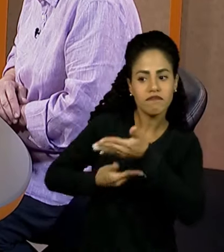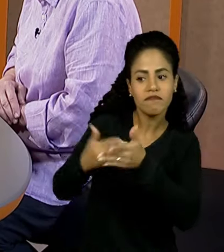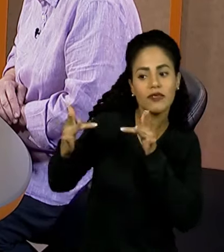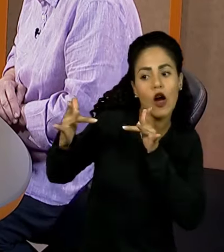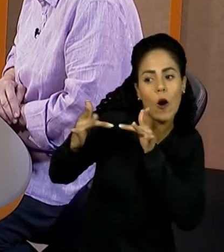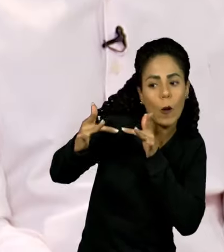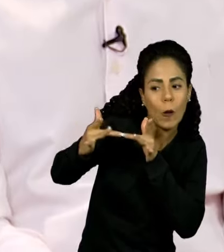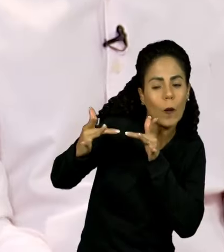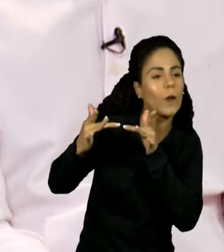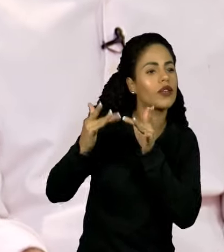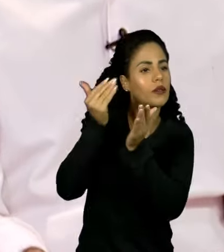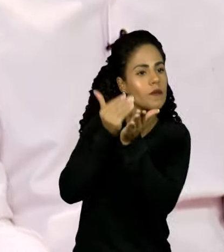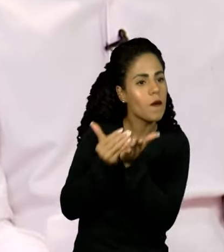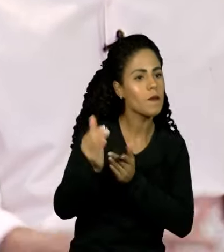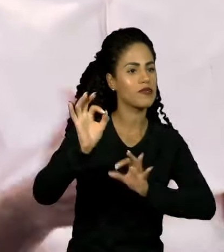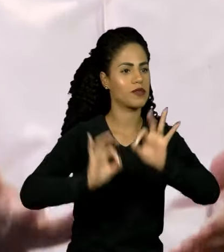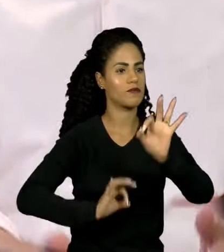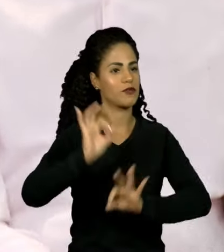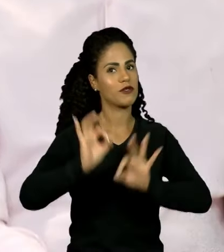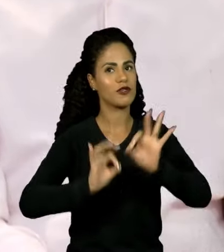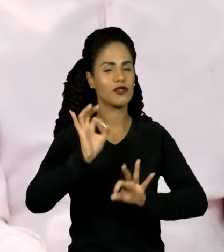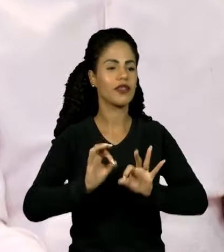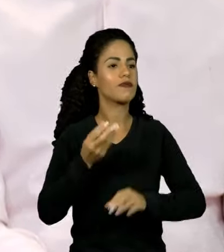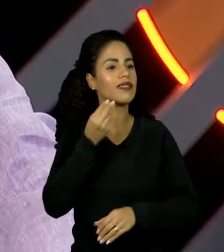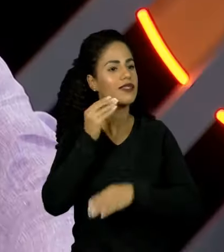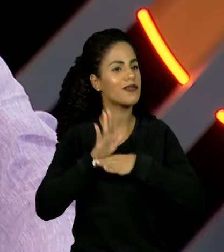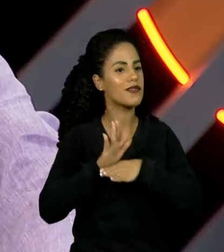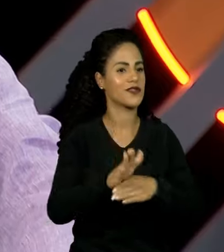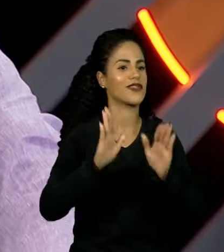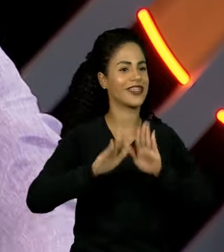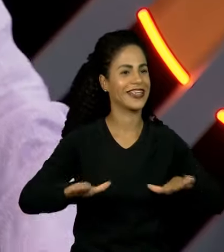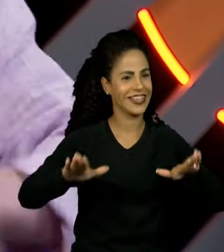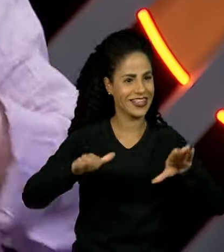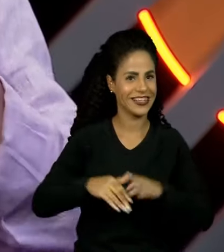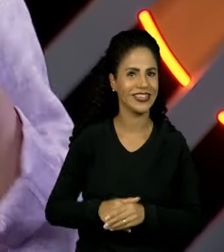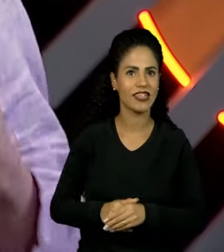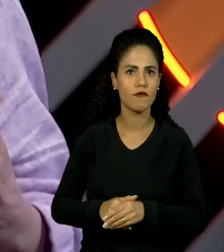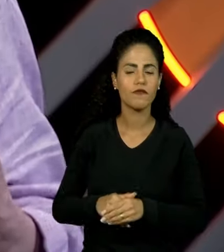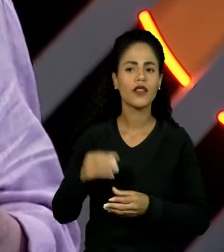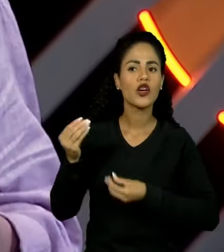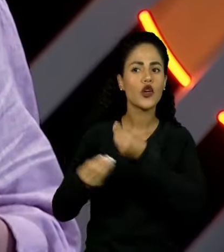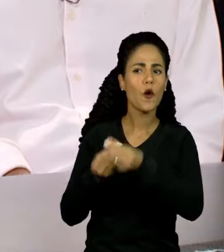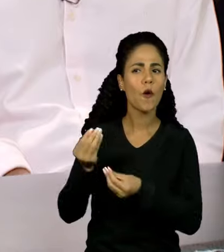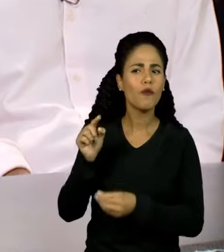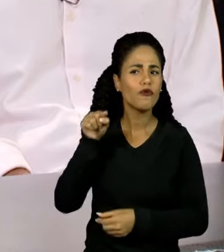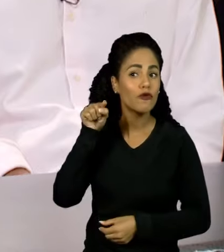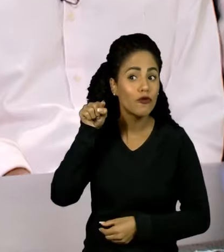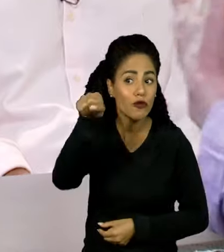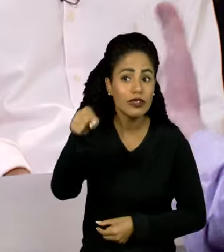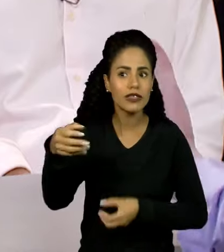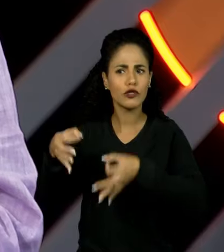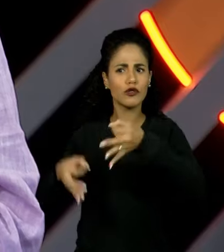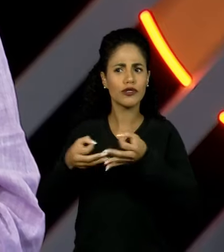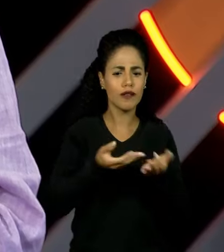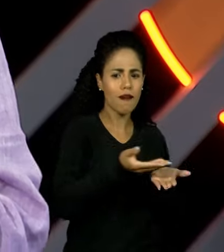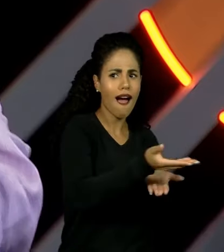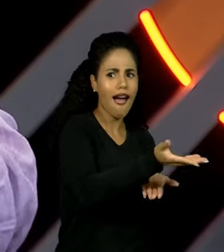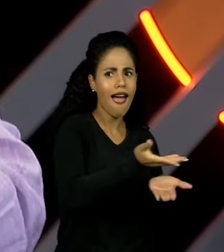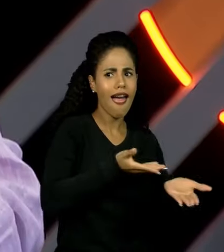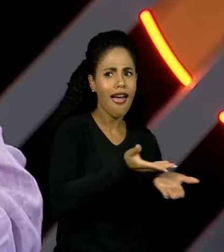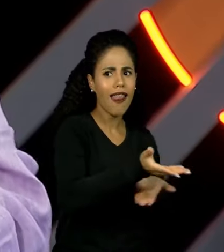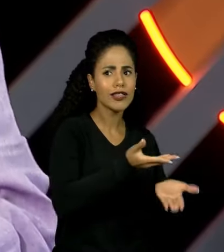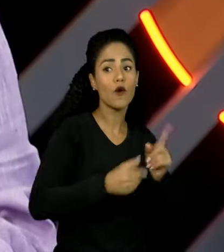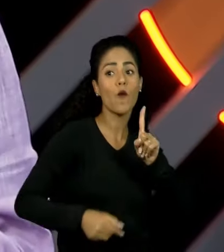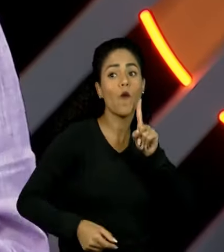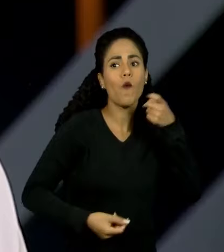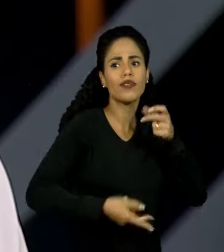poder tocar esse programa, que o Trampo Justo, pra molecada. Como foi pra você, um juiz, ter uma relação com o